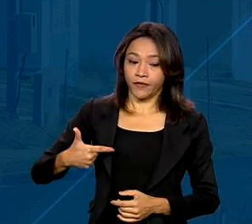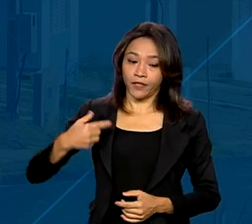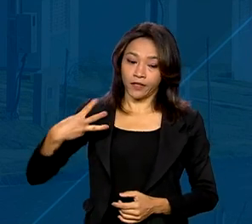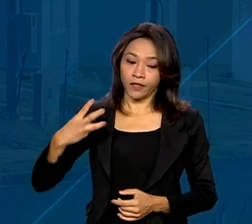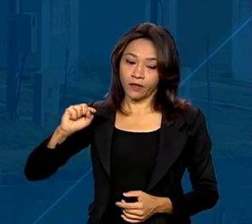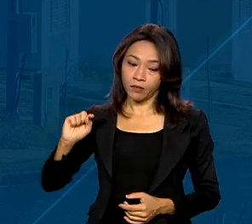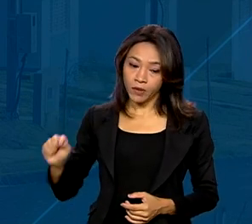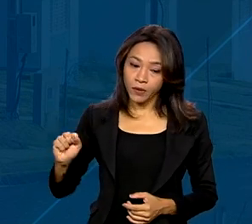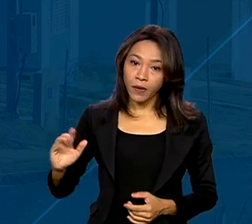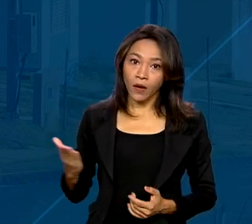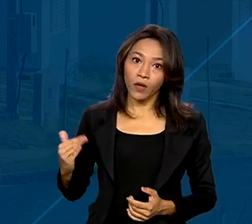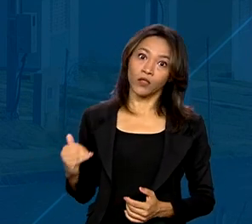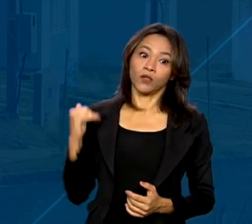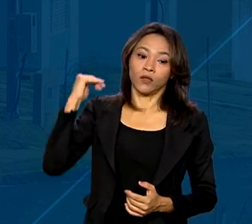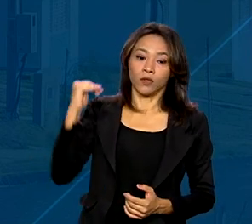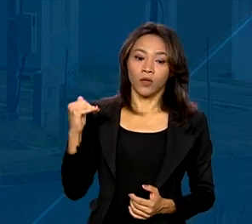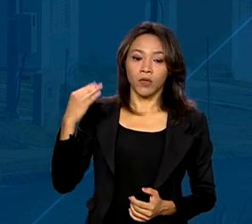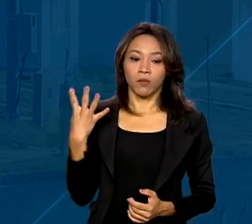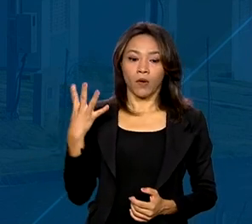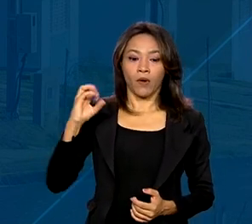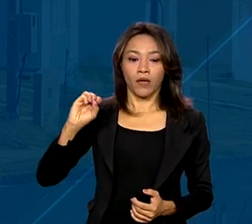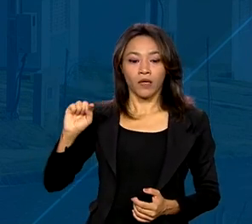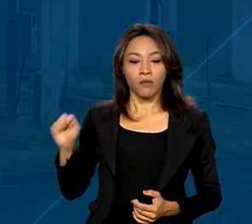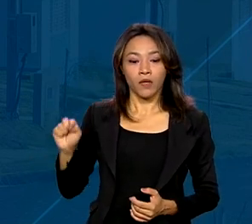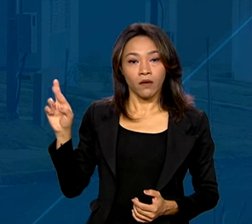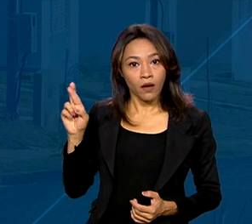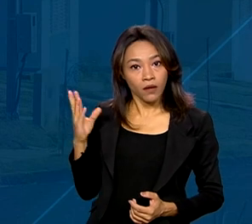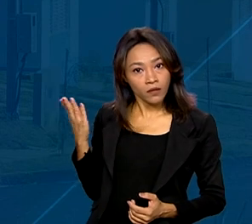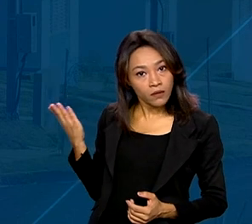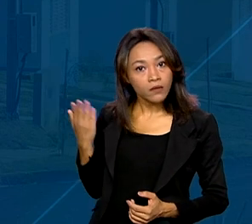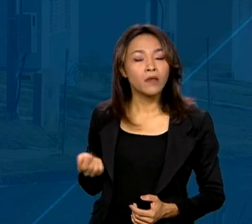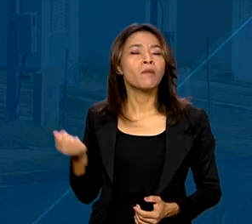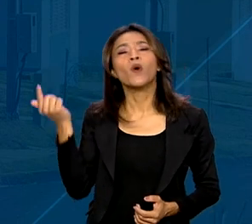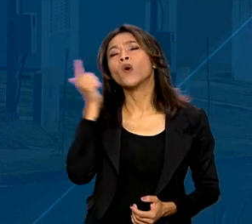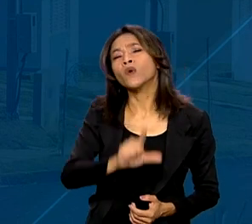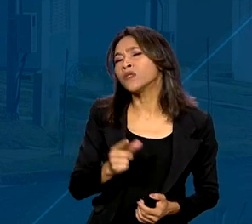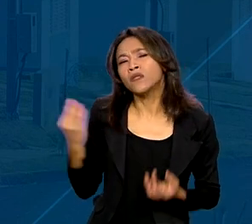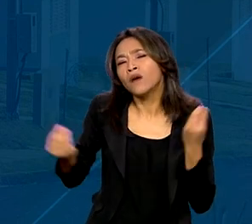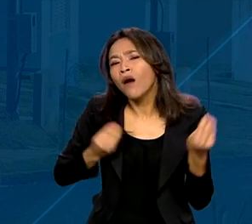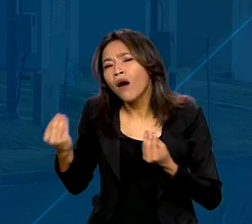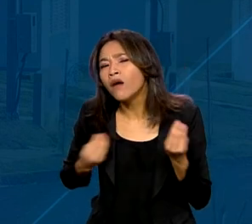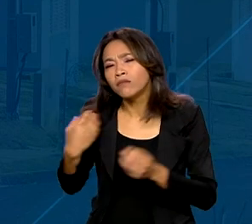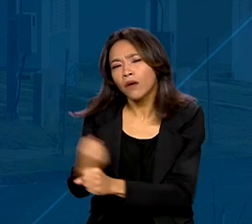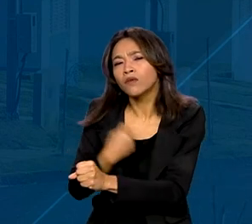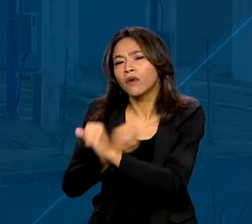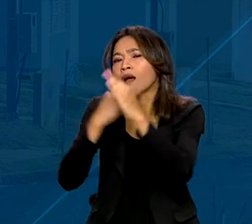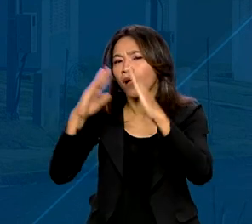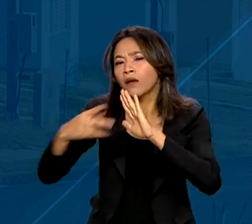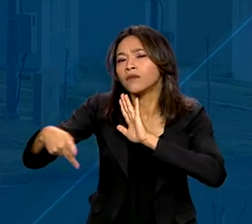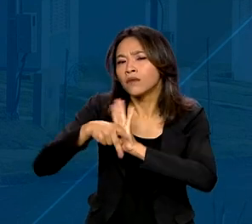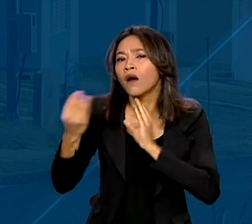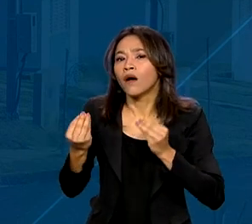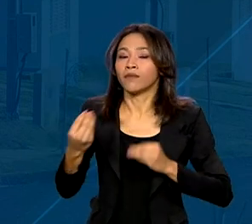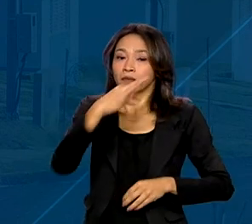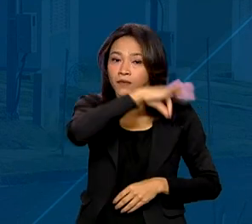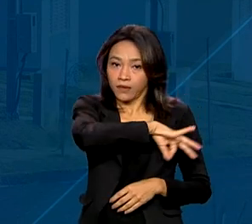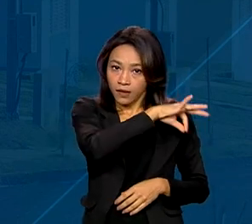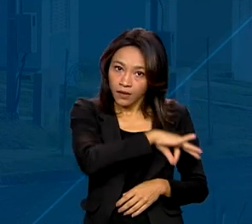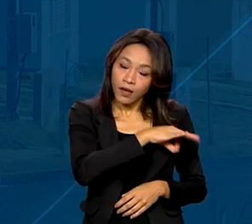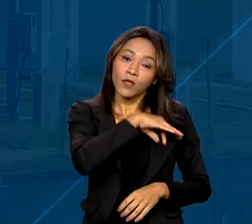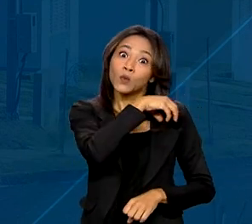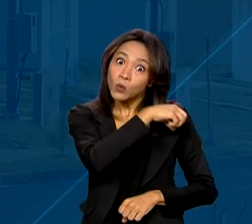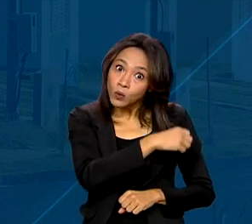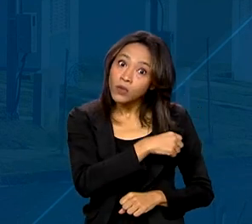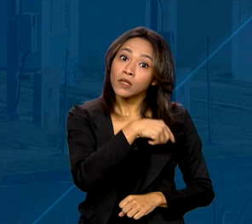23 mil para R$ mil. Para ser contemplado no programa, a renda bruta familiar anual